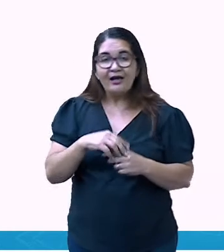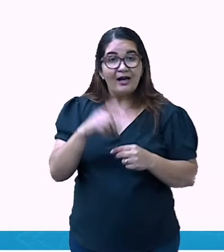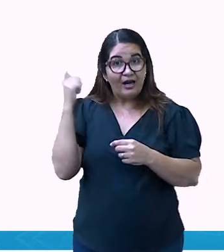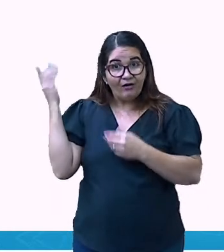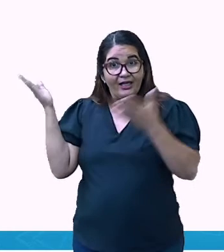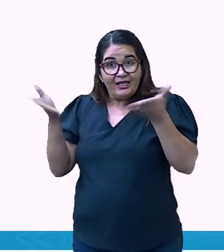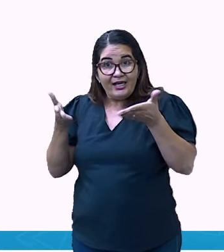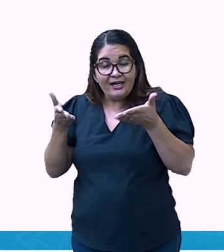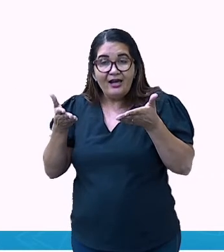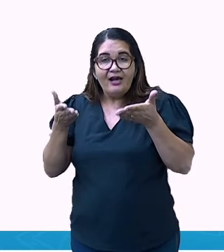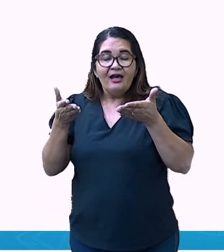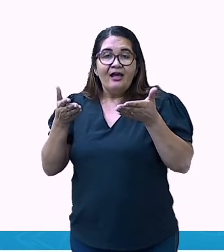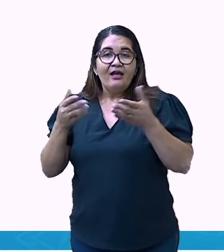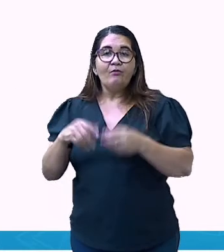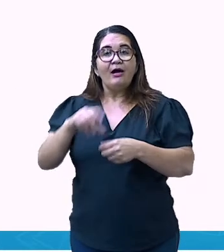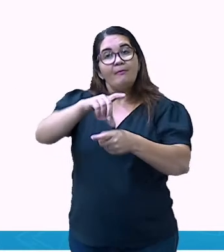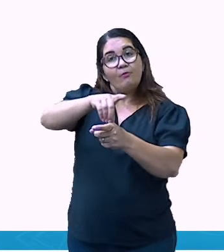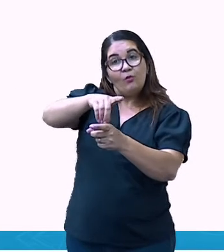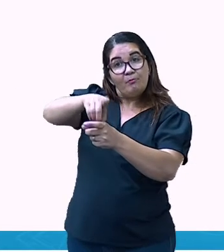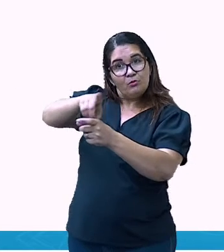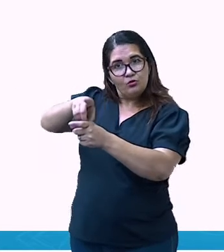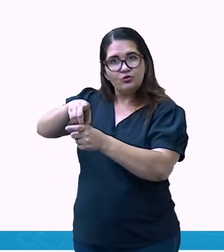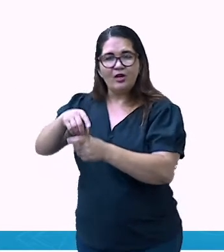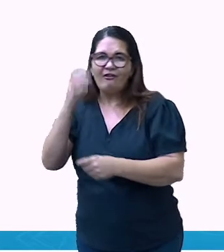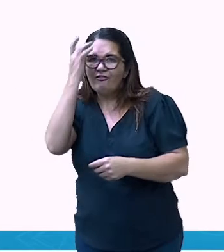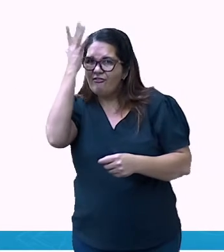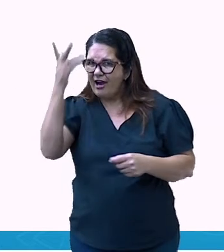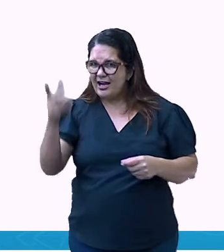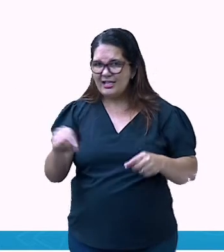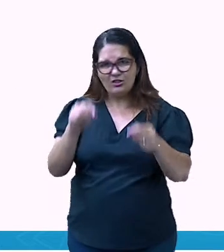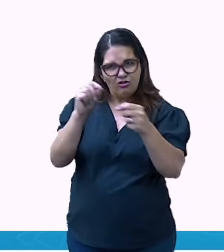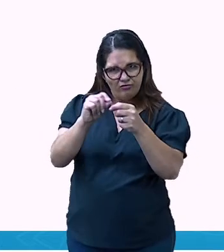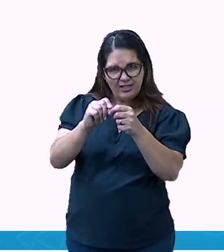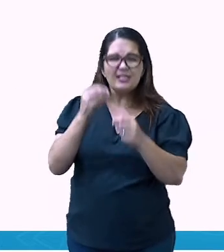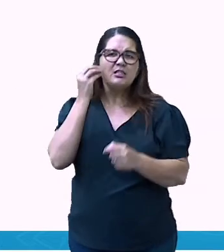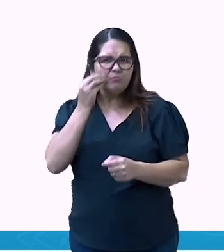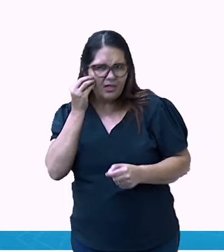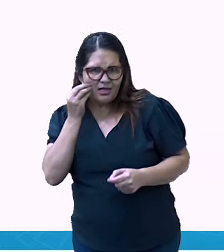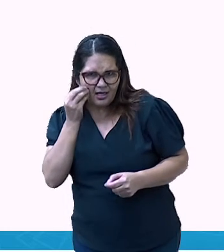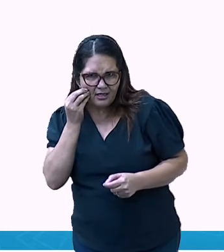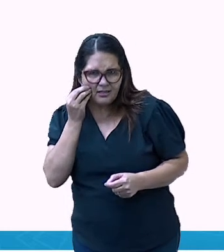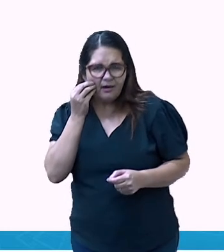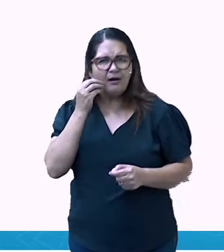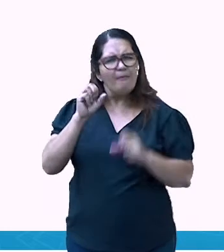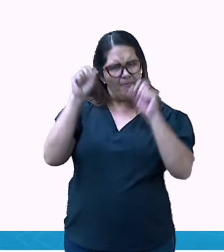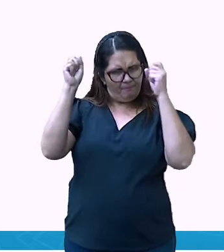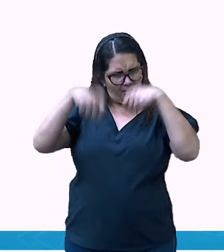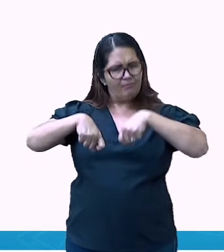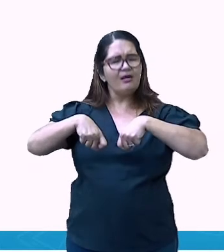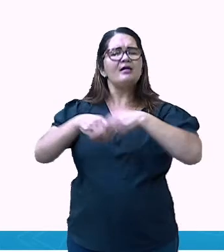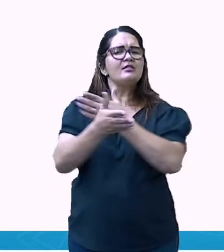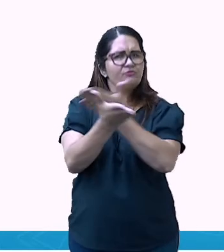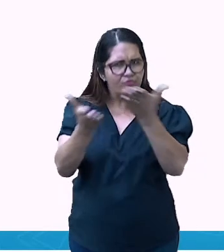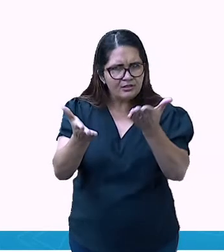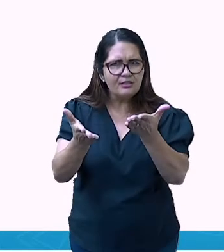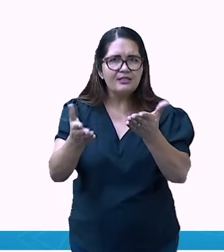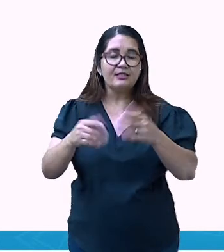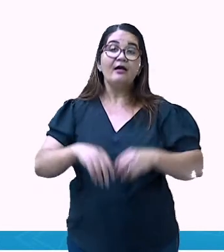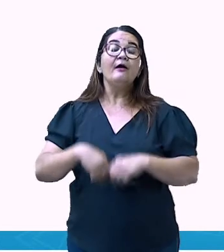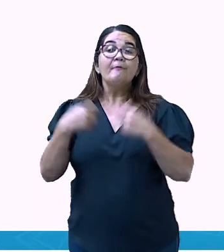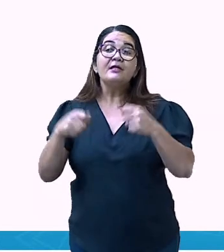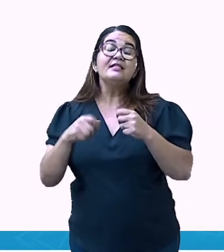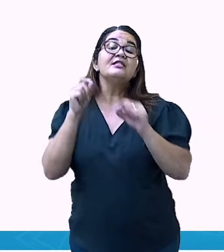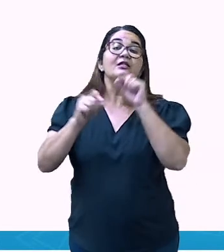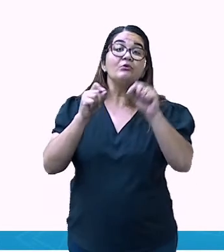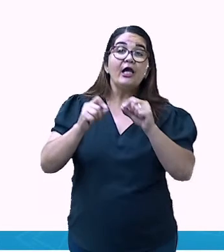de fazer, muito bacana. Se você quiser fazer a experiência na sua casa, você vai precisar de uma agulha, uma rolha ou